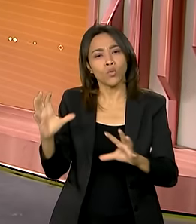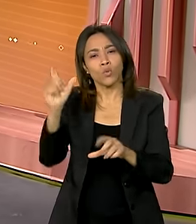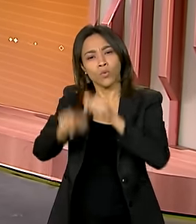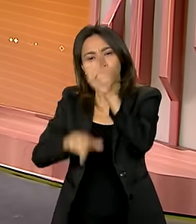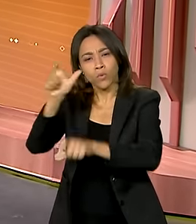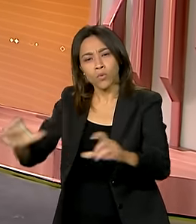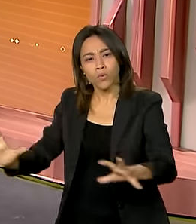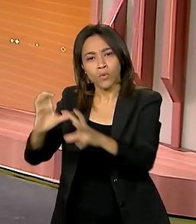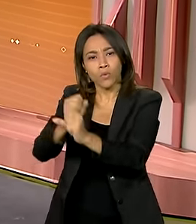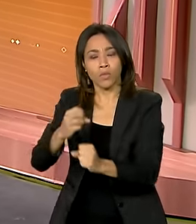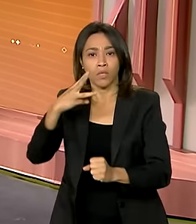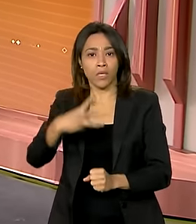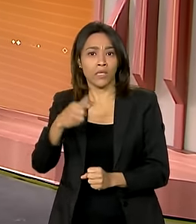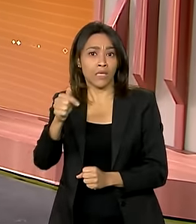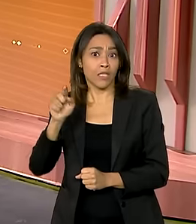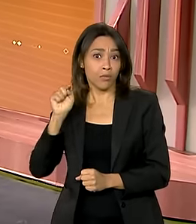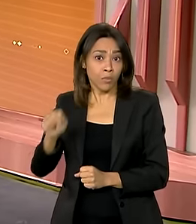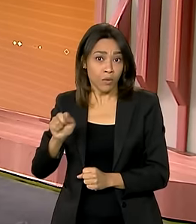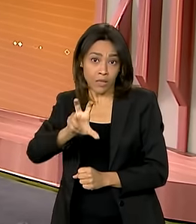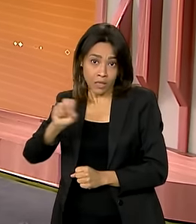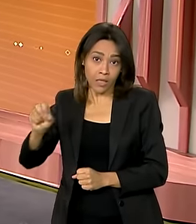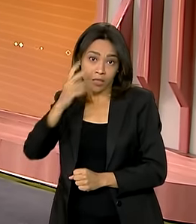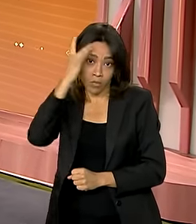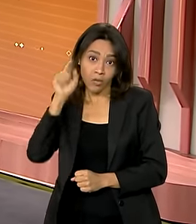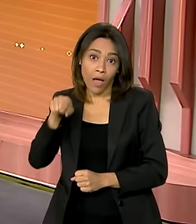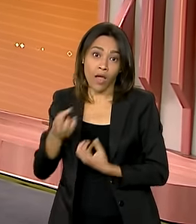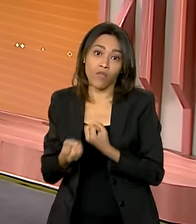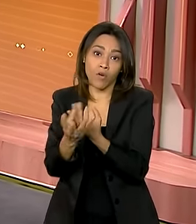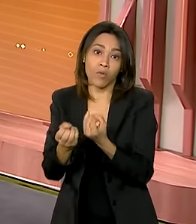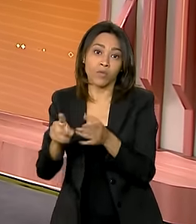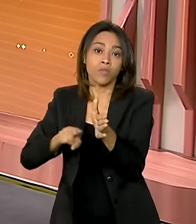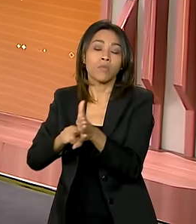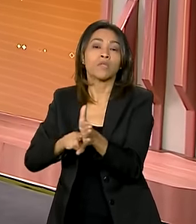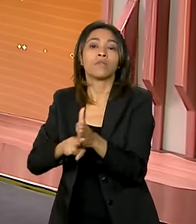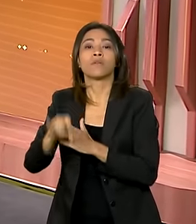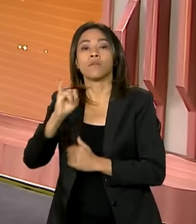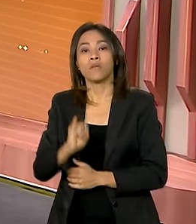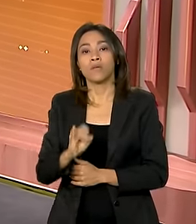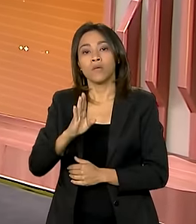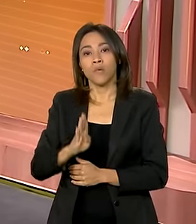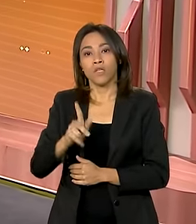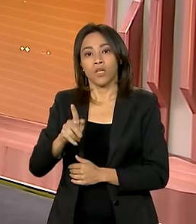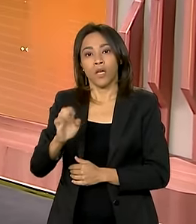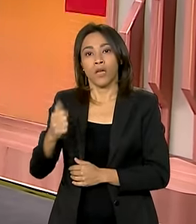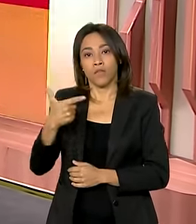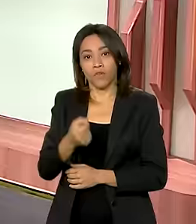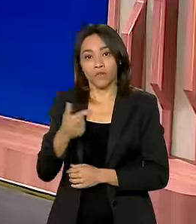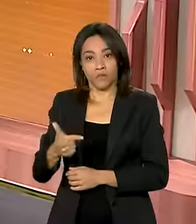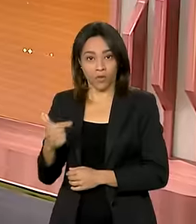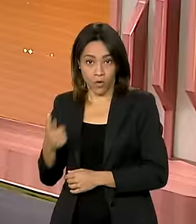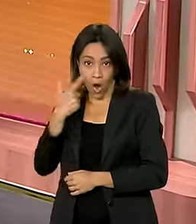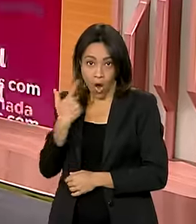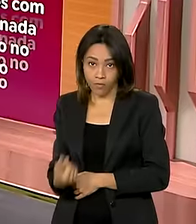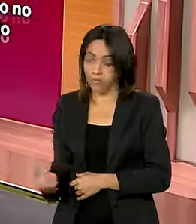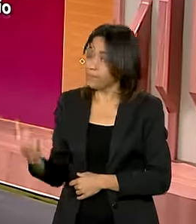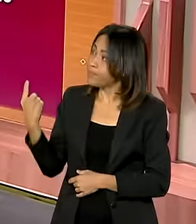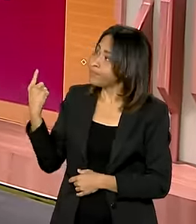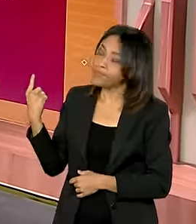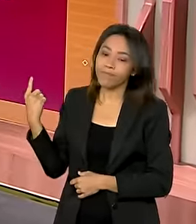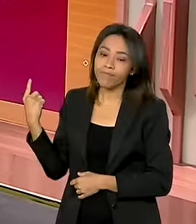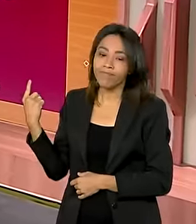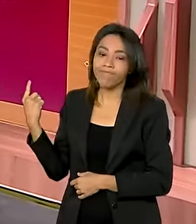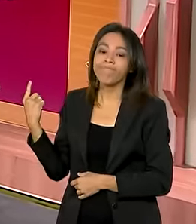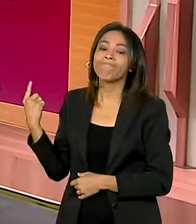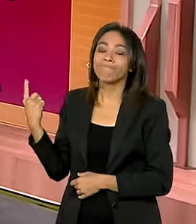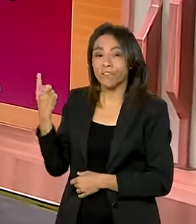pessoas. Esses são dados do censo do IBGE de 2022. Vamos dar uma olhada na tela, então? As ações? Vamos